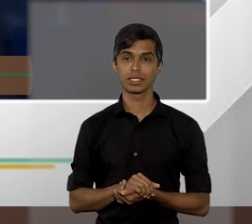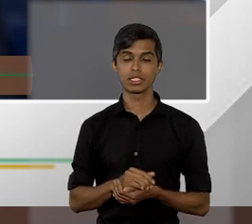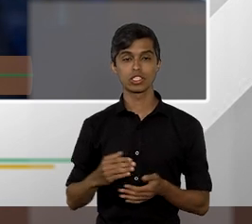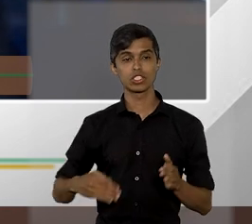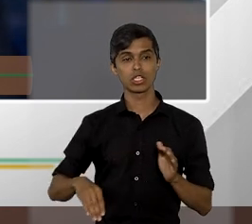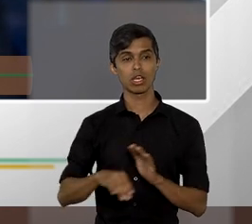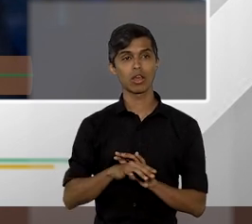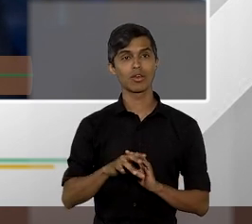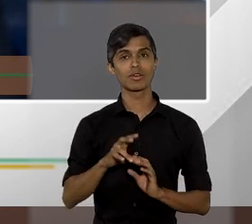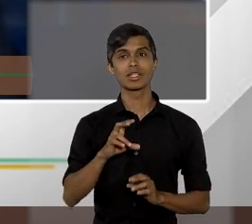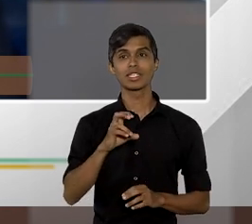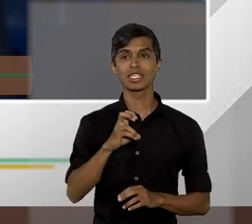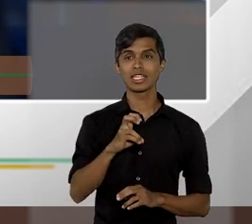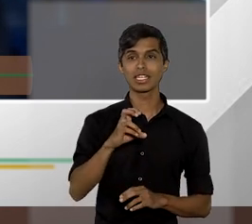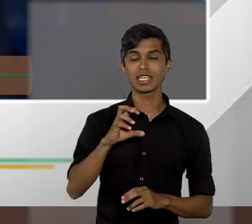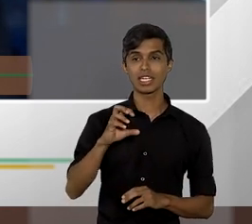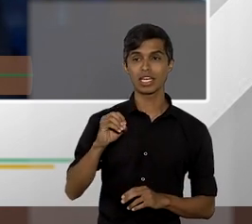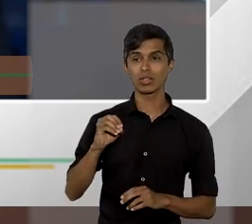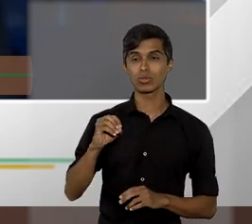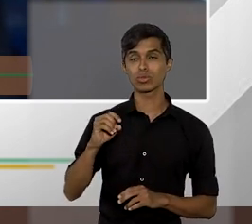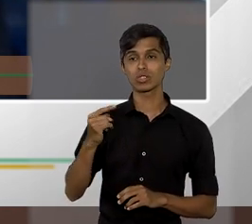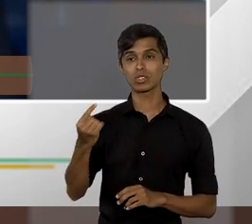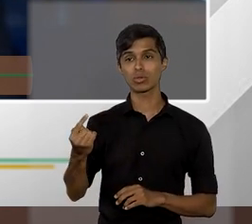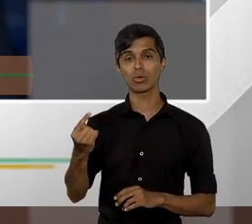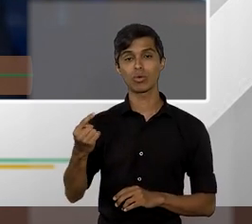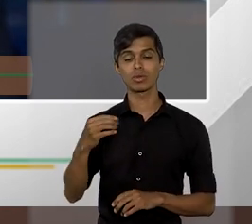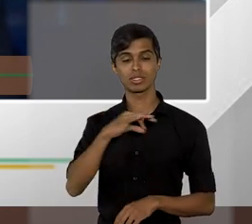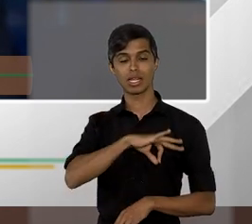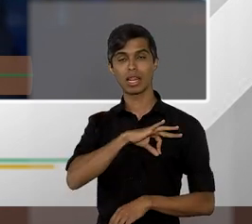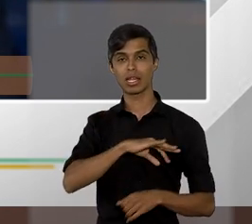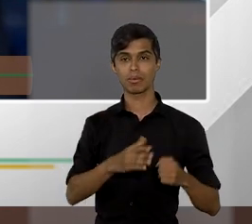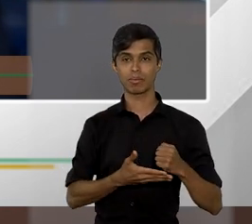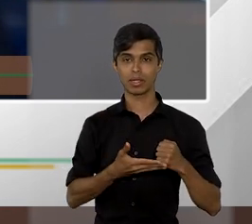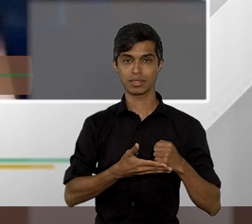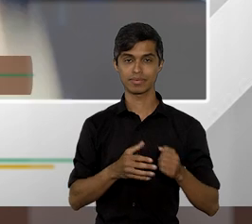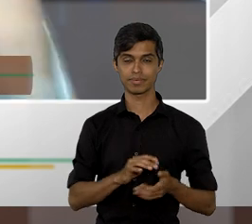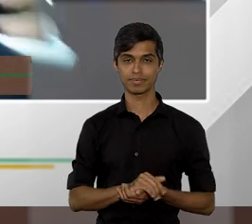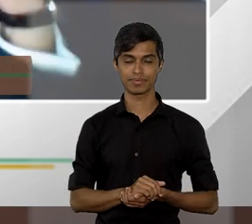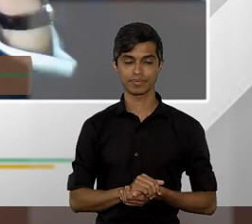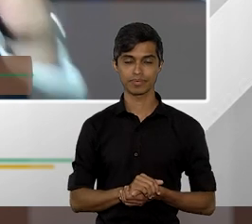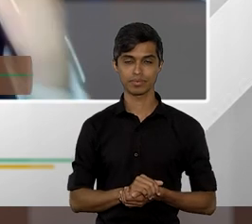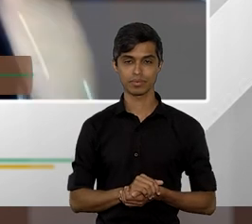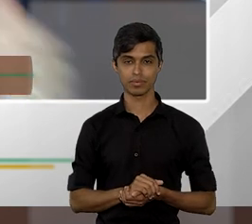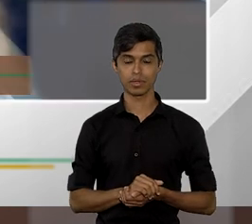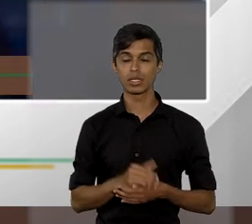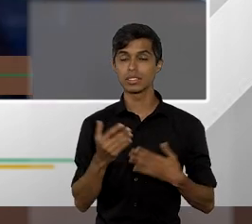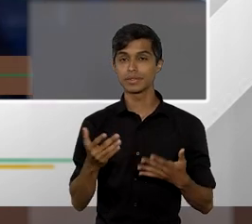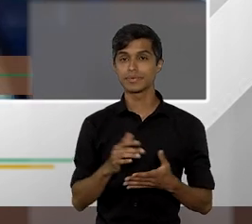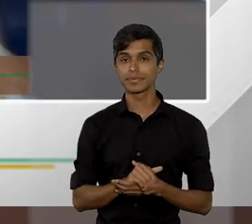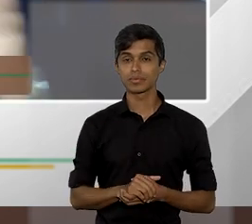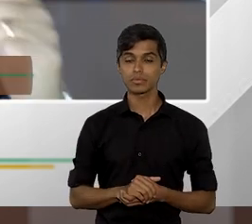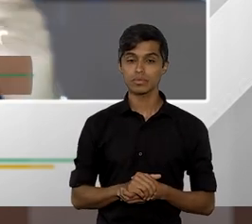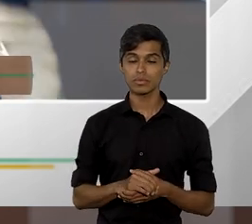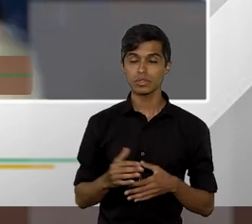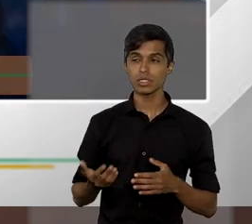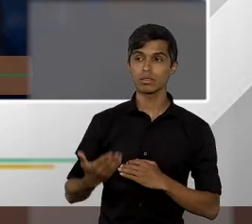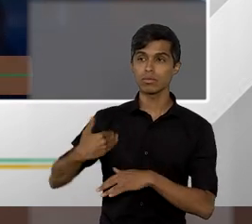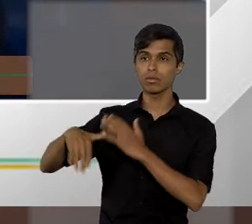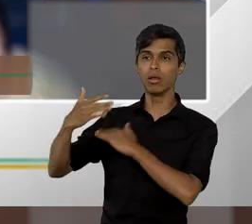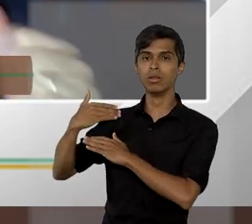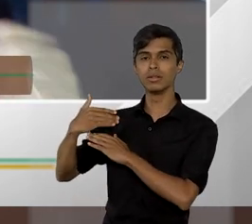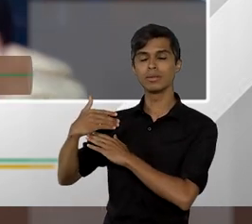a valor de 501 salários mínimos olha que interessante lá no passado no fim da decisão